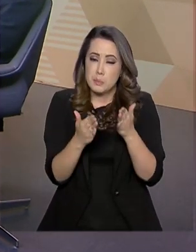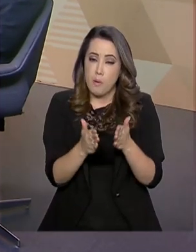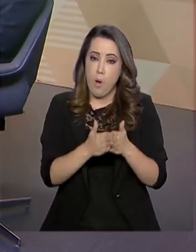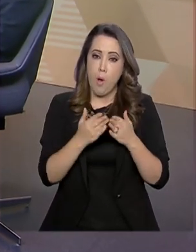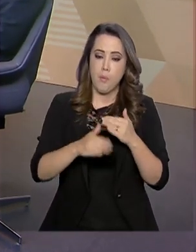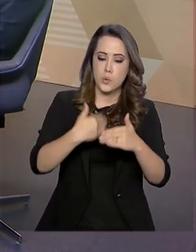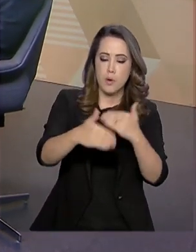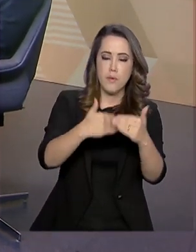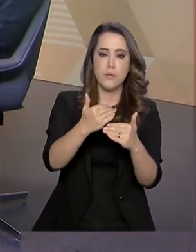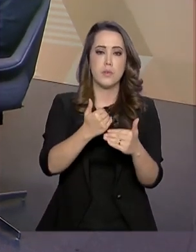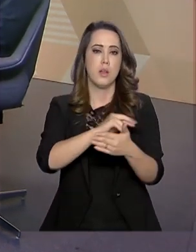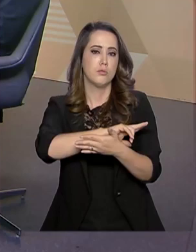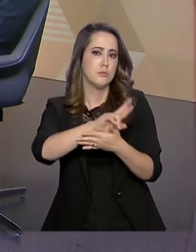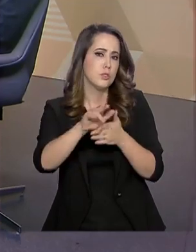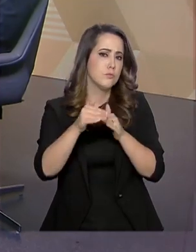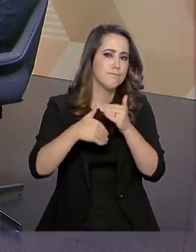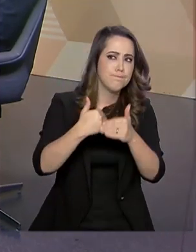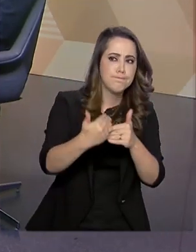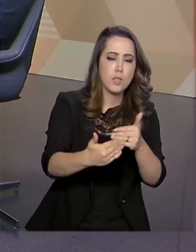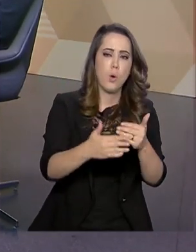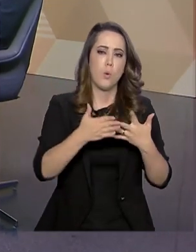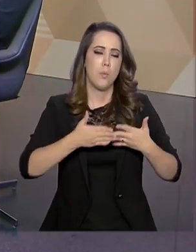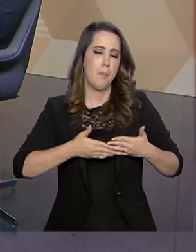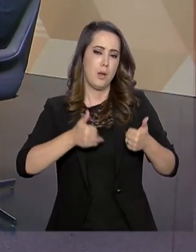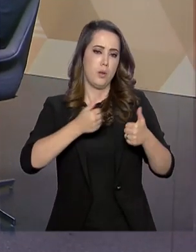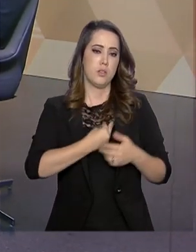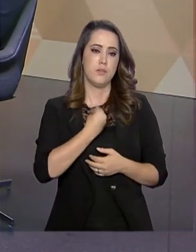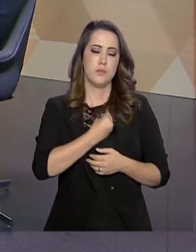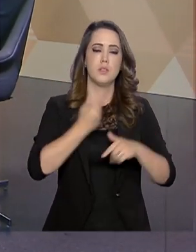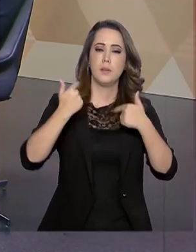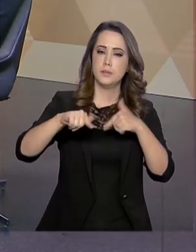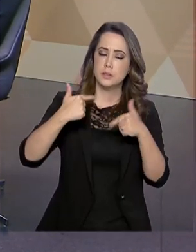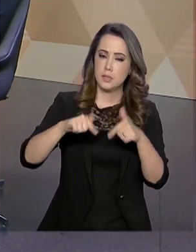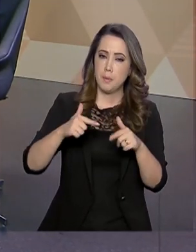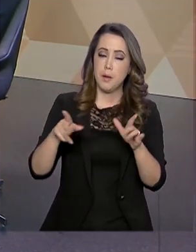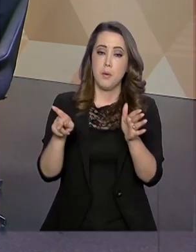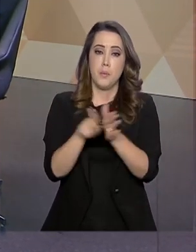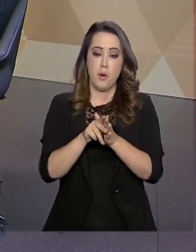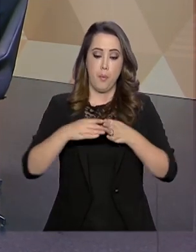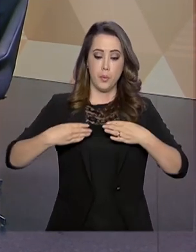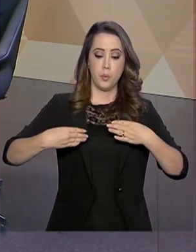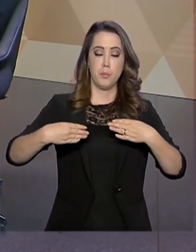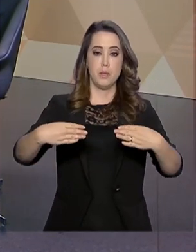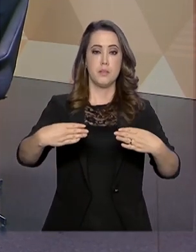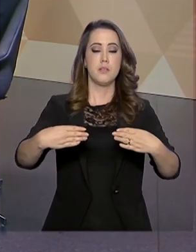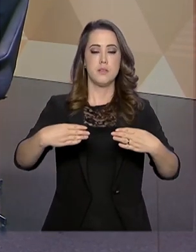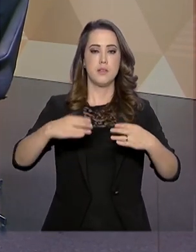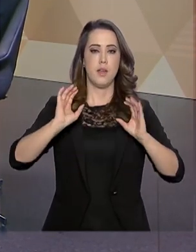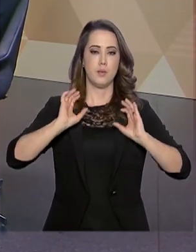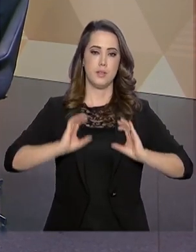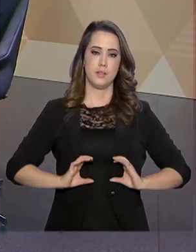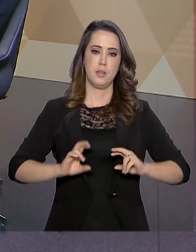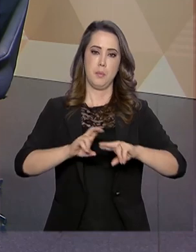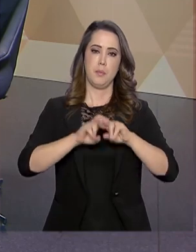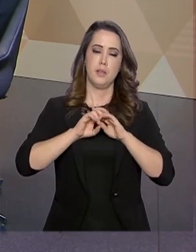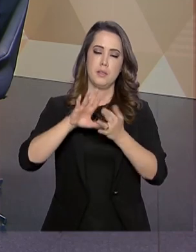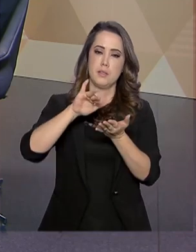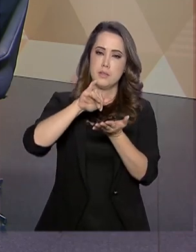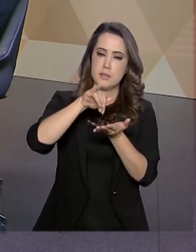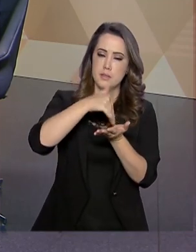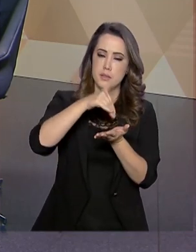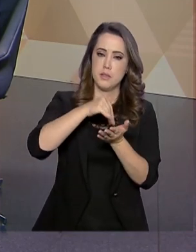avanço para algum tipo de desenvolvimento é o trabalho do Ministério da Cidadania por meio da Secretaria Especial de